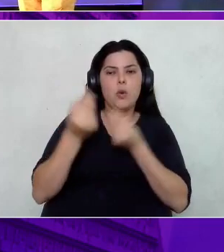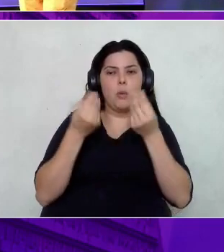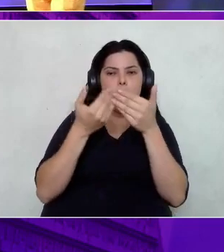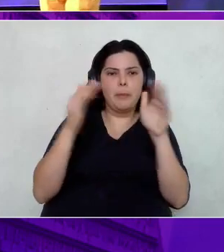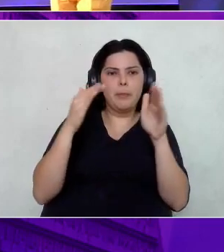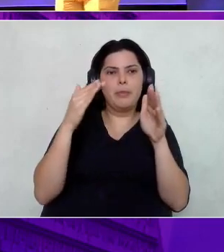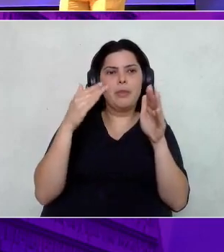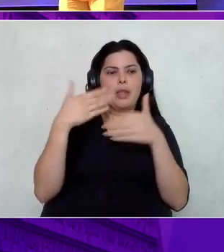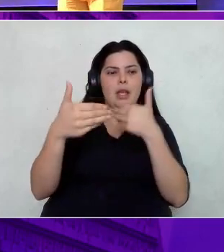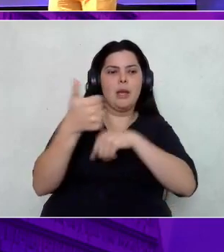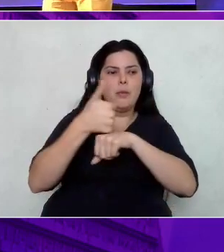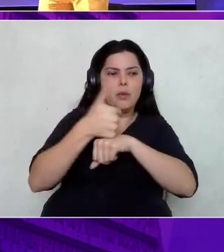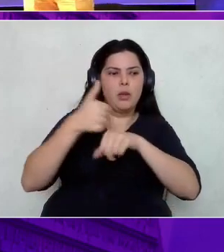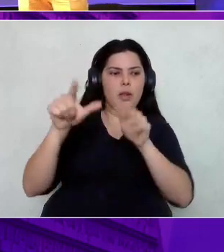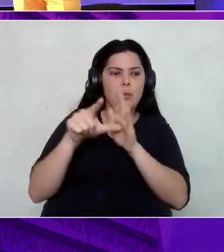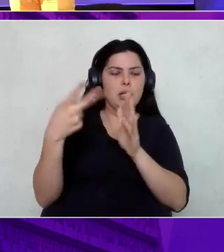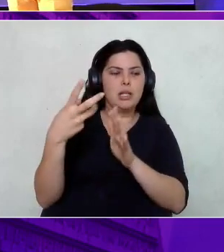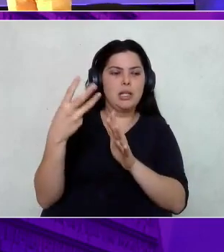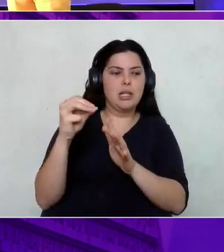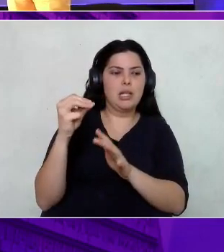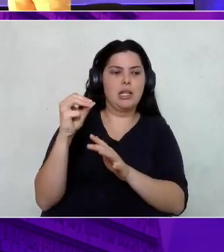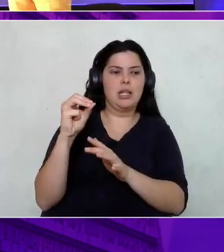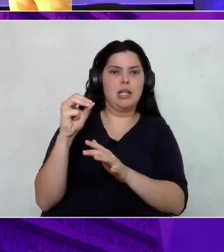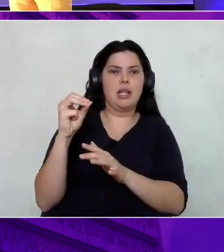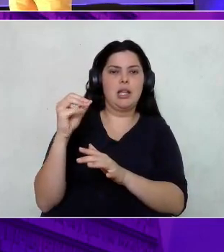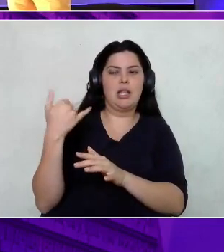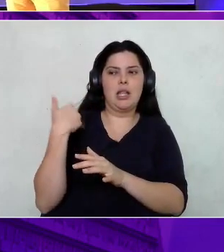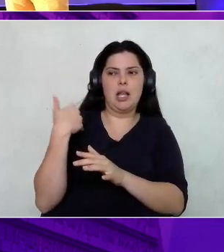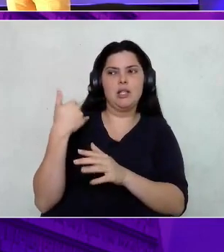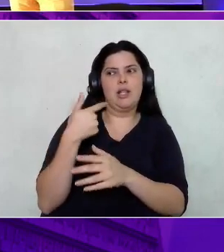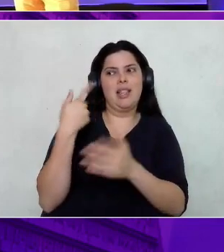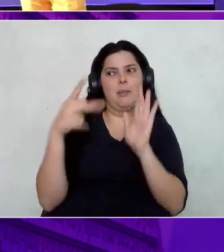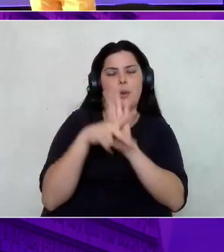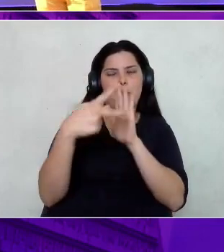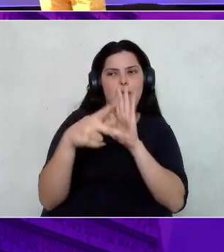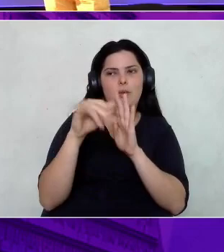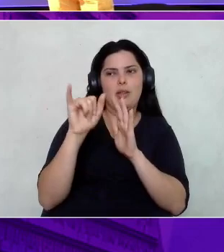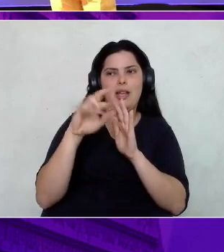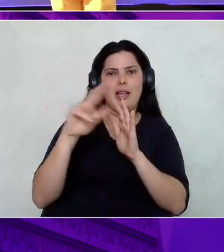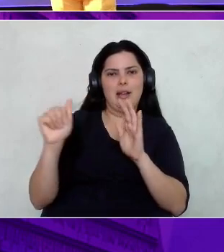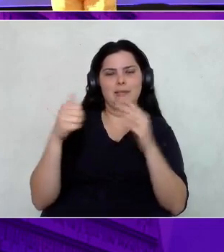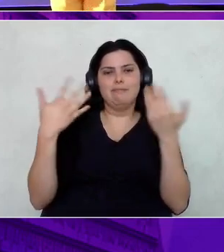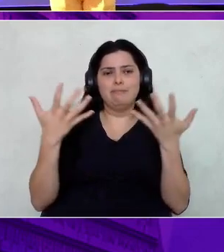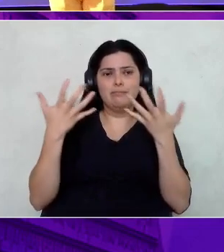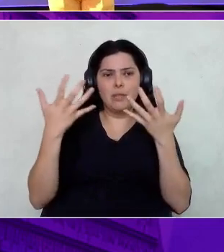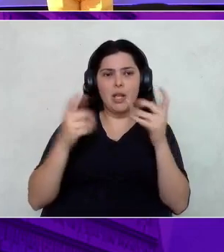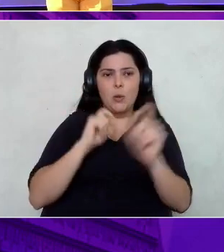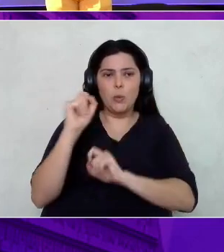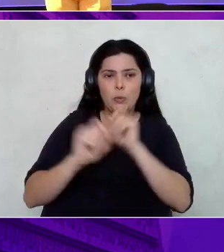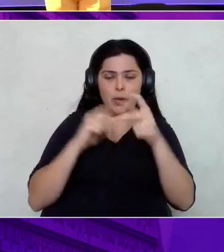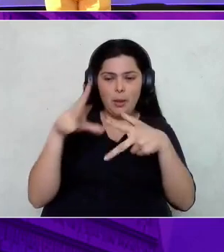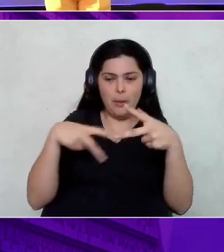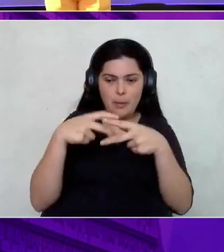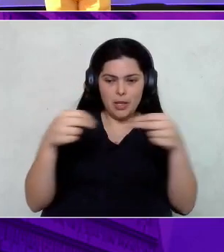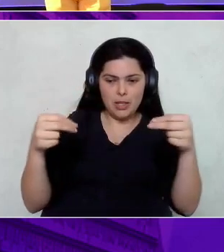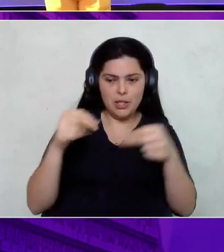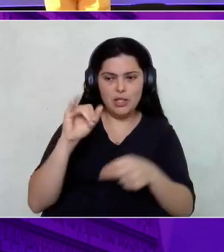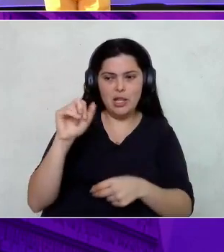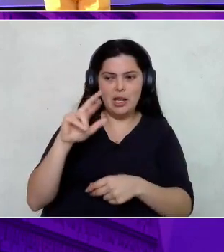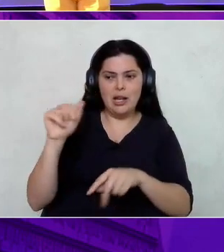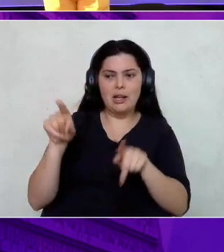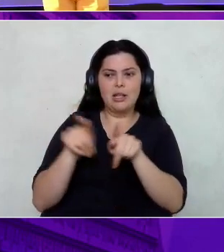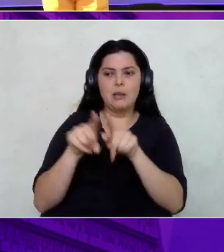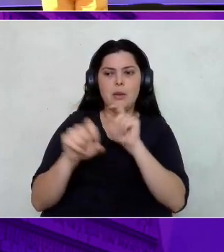aliás, isso aqui é seu, viu, Yara? E eu quero aqui presentear não só a Yara, mas eu quero presentear a